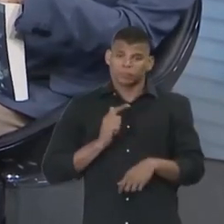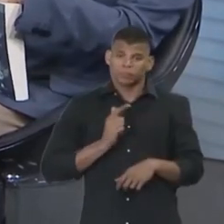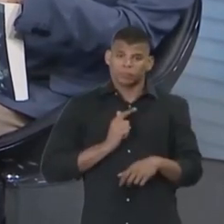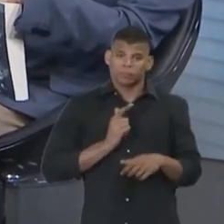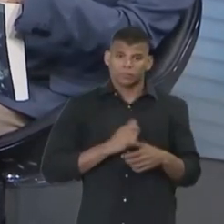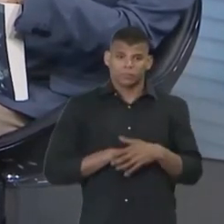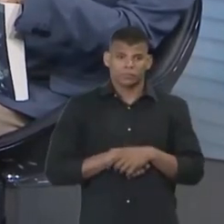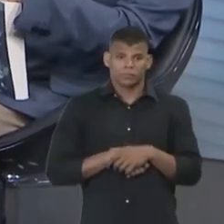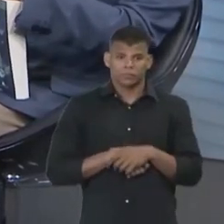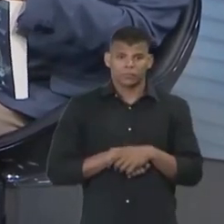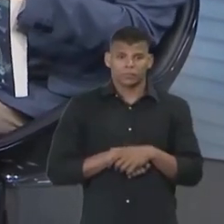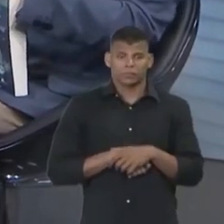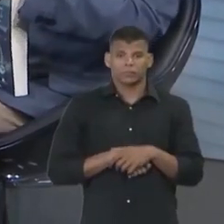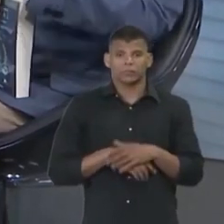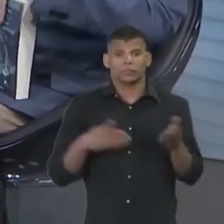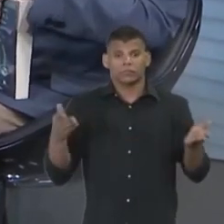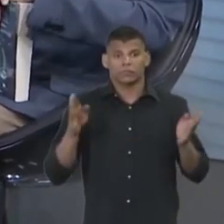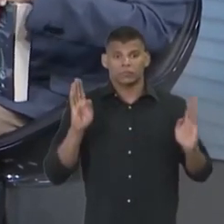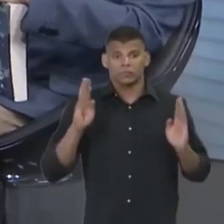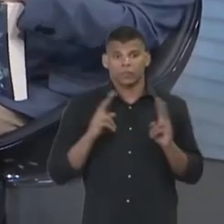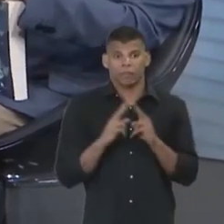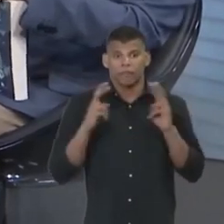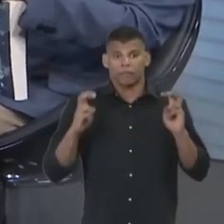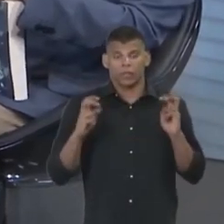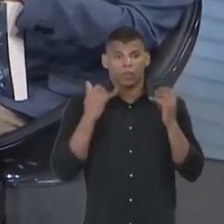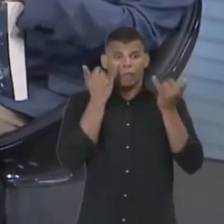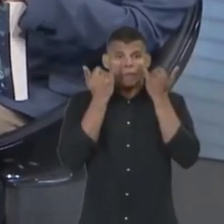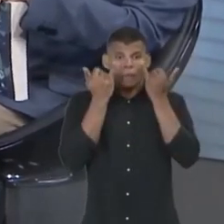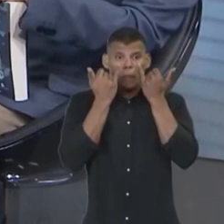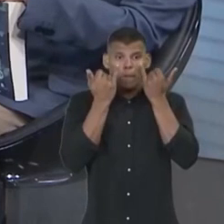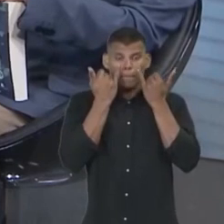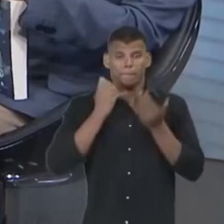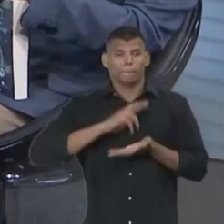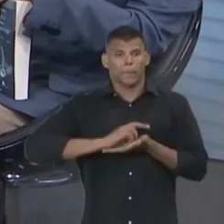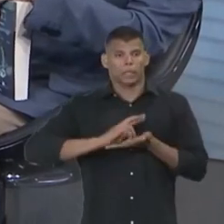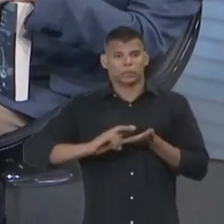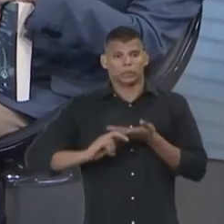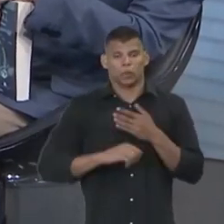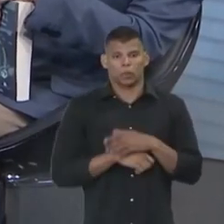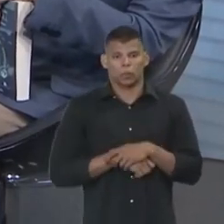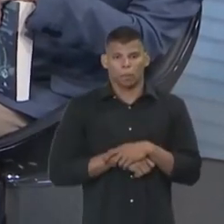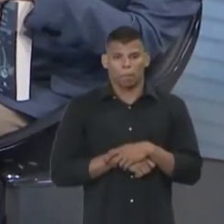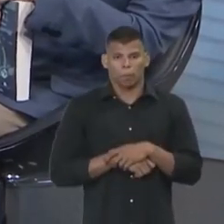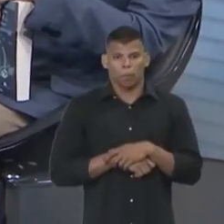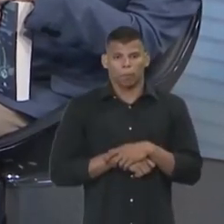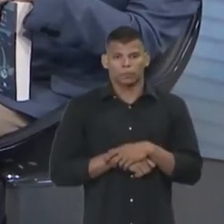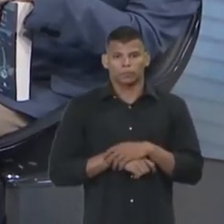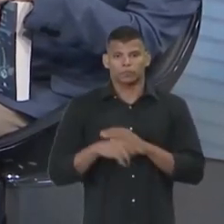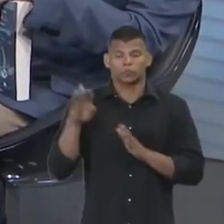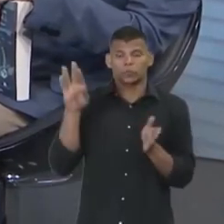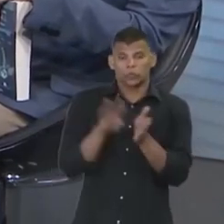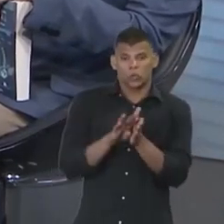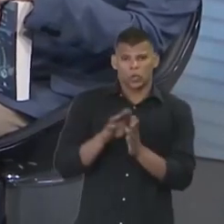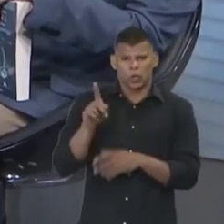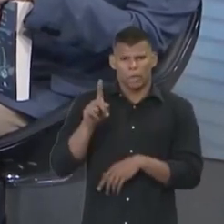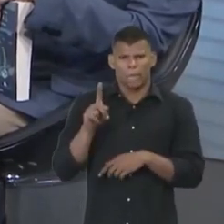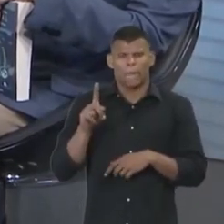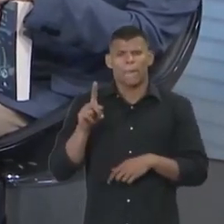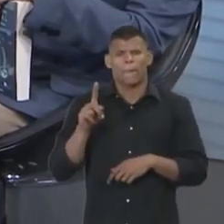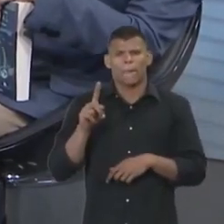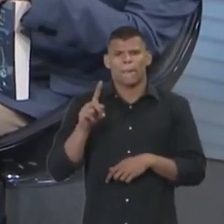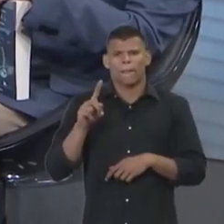dinheiro. E na era digital. E digital. É onde as informações... Aí você chega numa casa daquela, tem